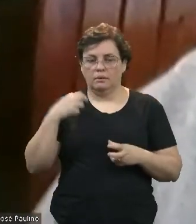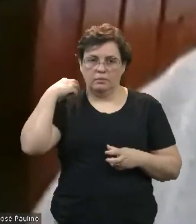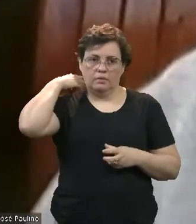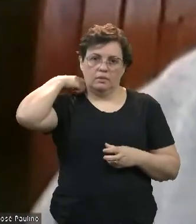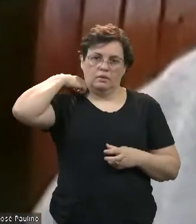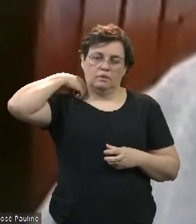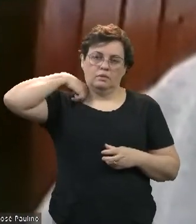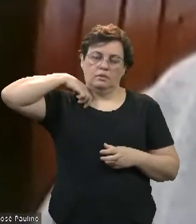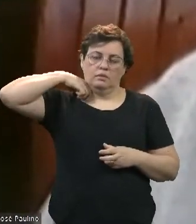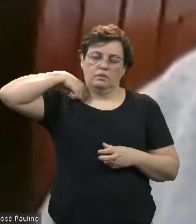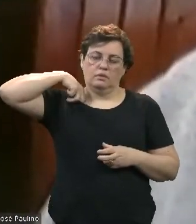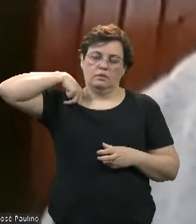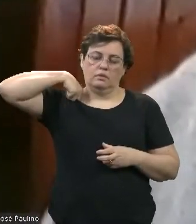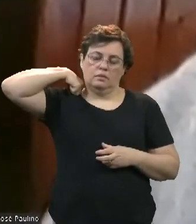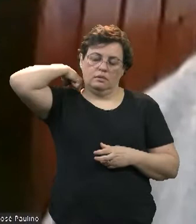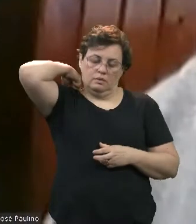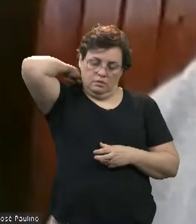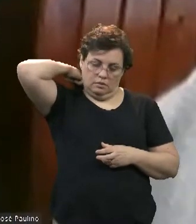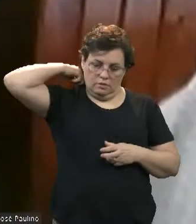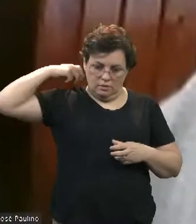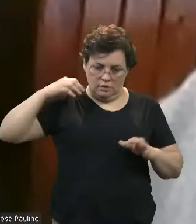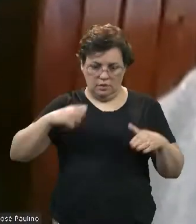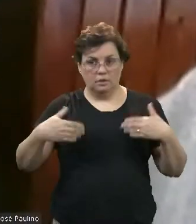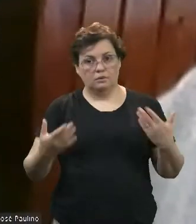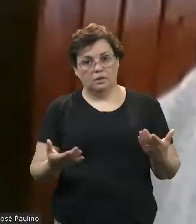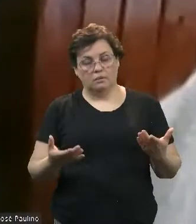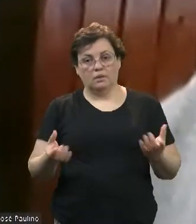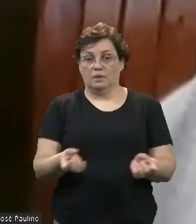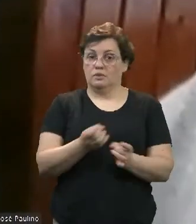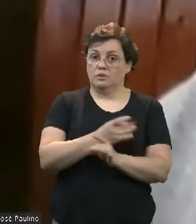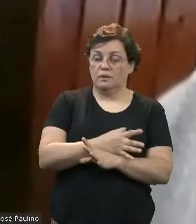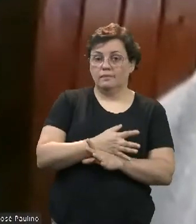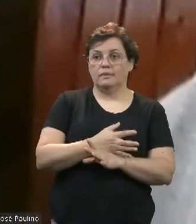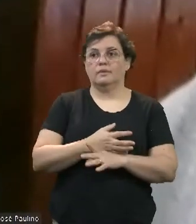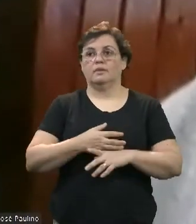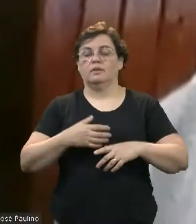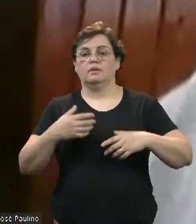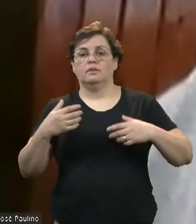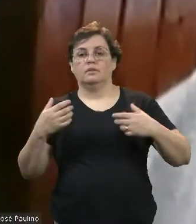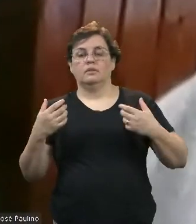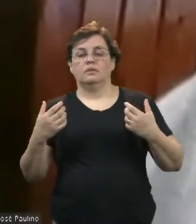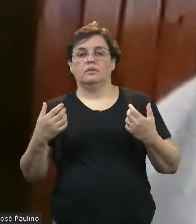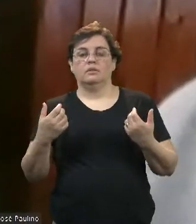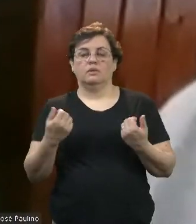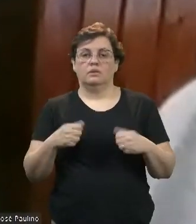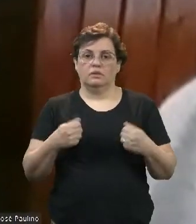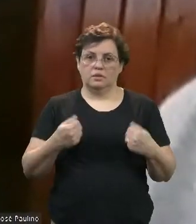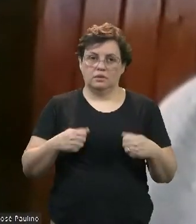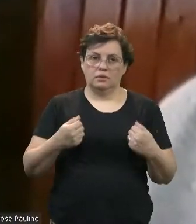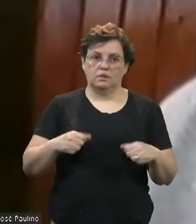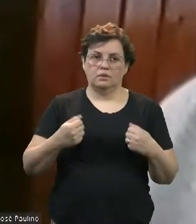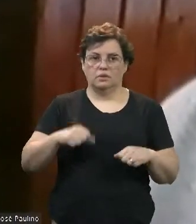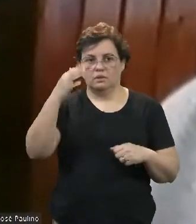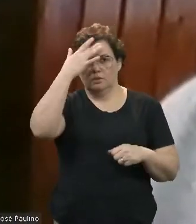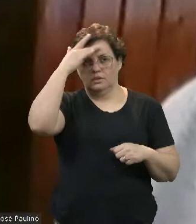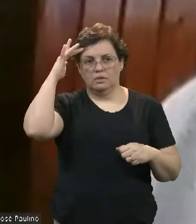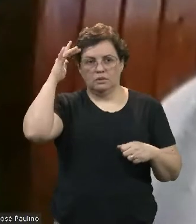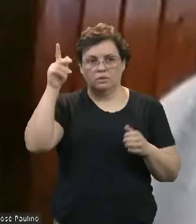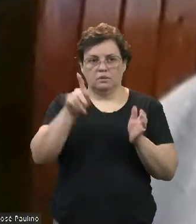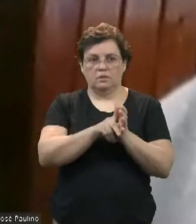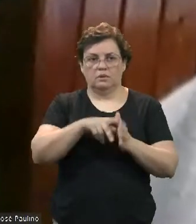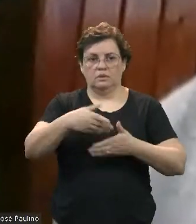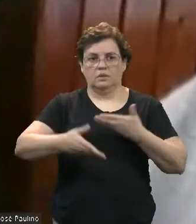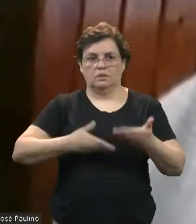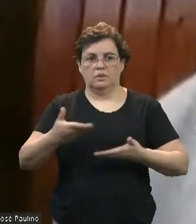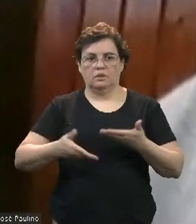no sentido de estar resolvendo na medida do possível as demandas dos servidores públicos do município, da prefeitura.